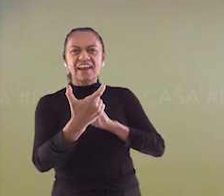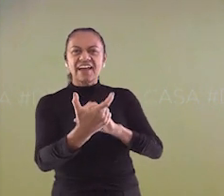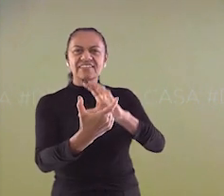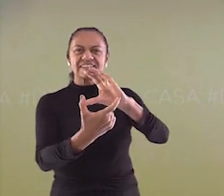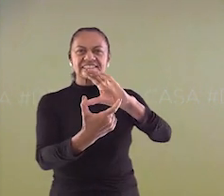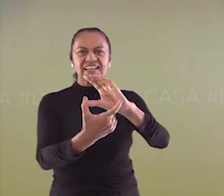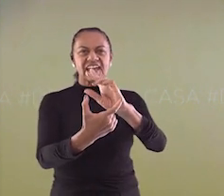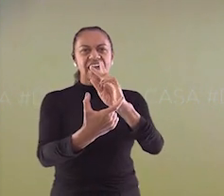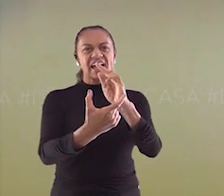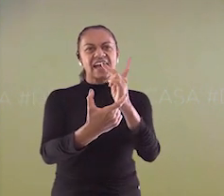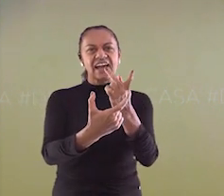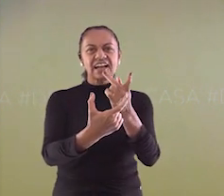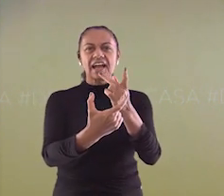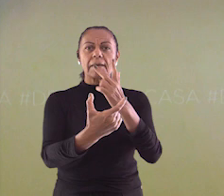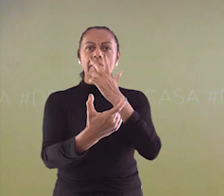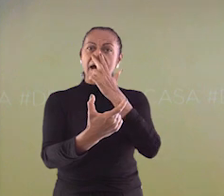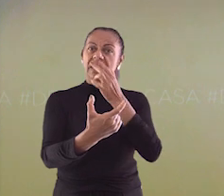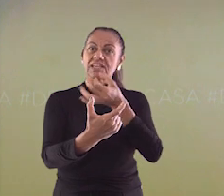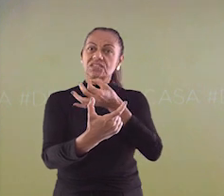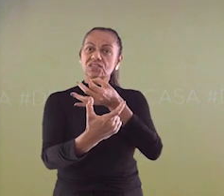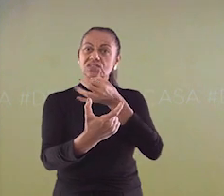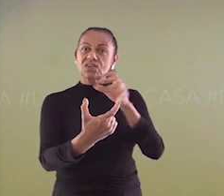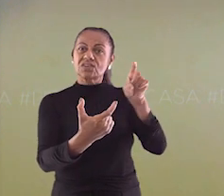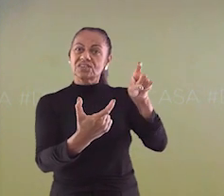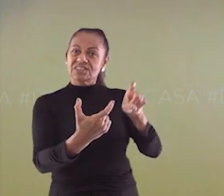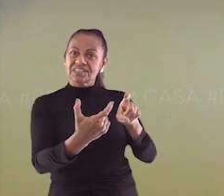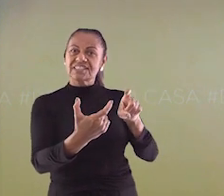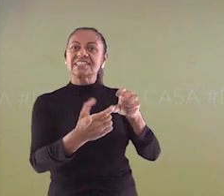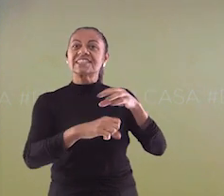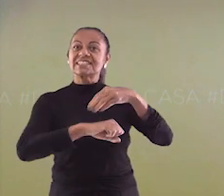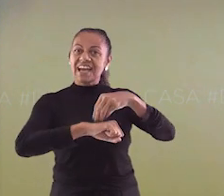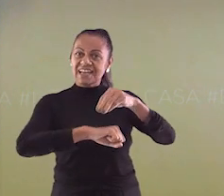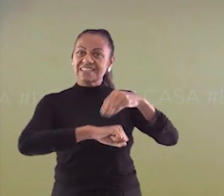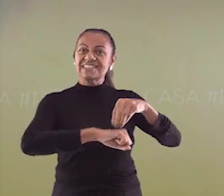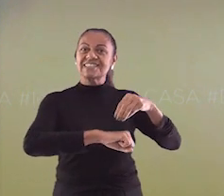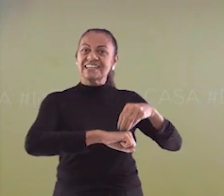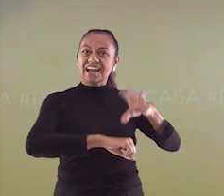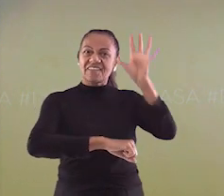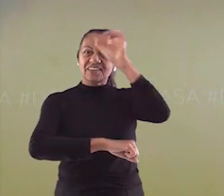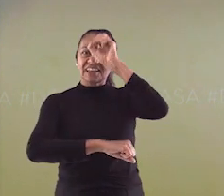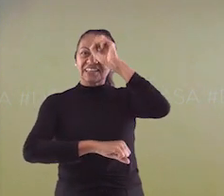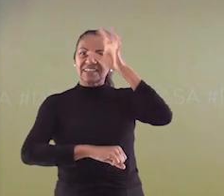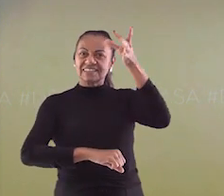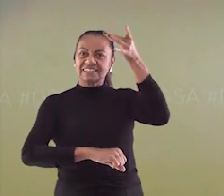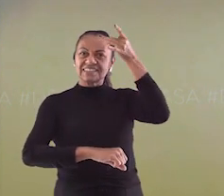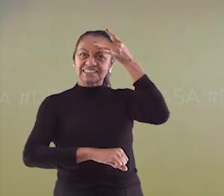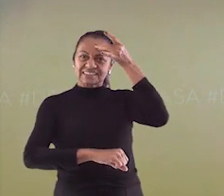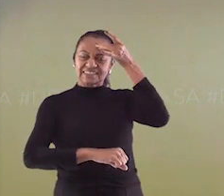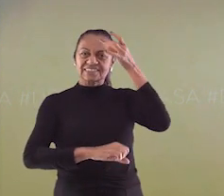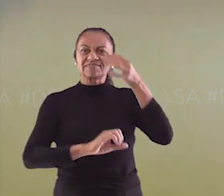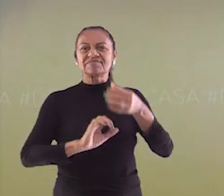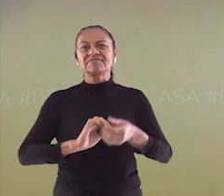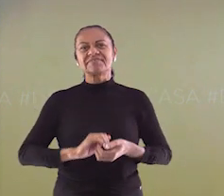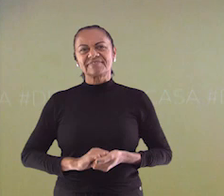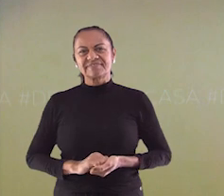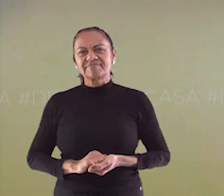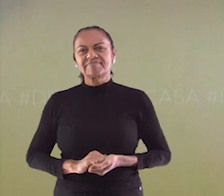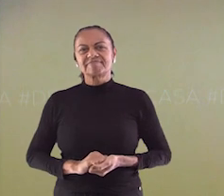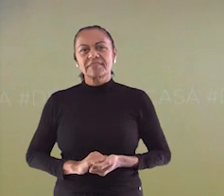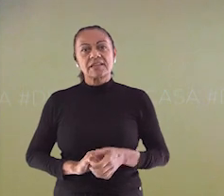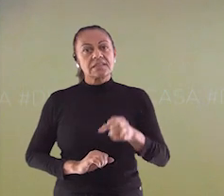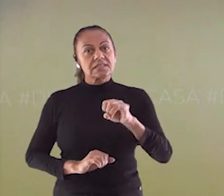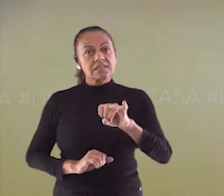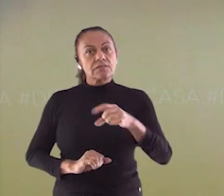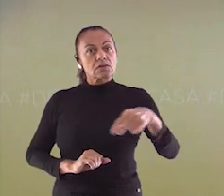que juntas tem som de X em muitas palavras. Com a colaboração da professora Raquel Miranda da